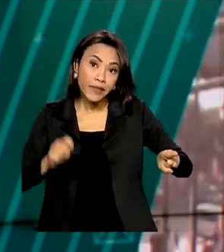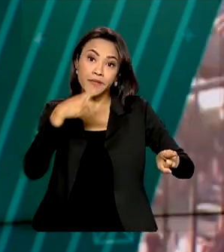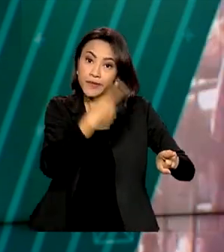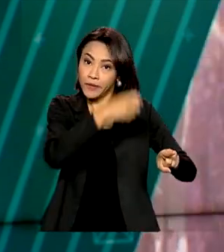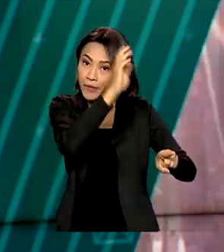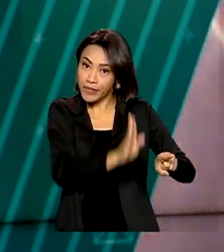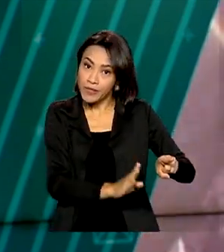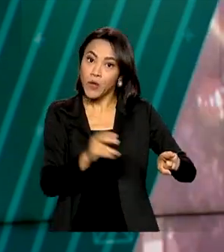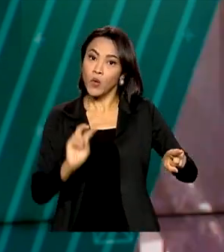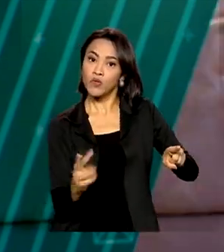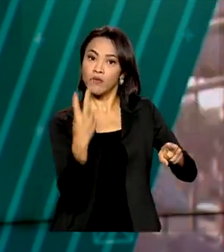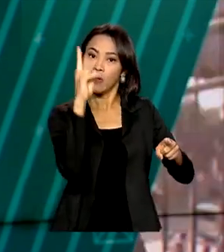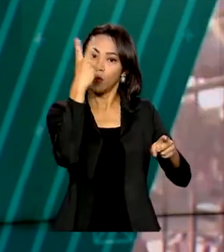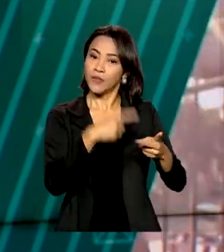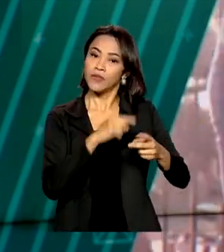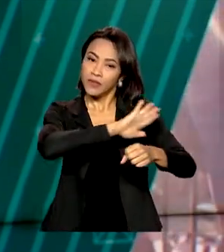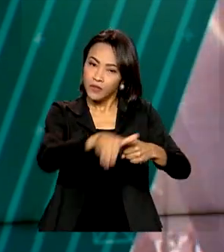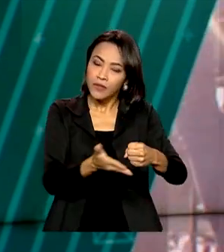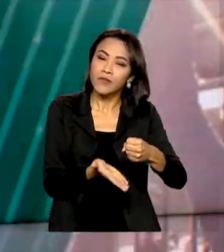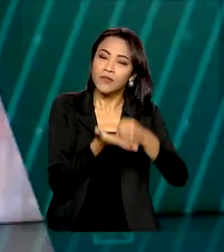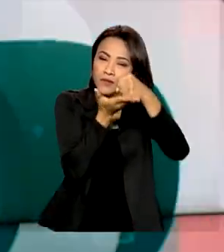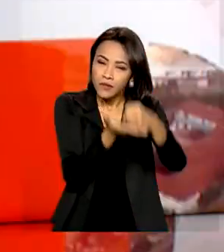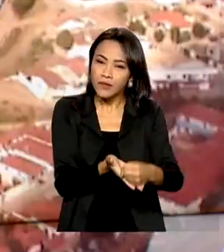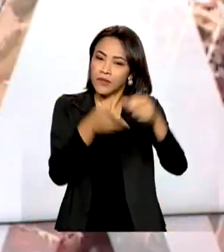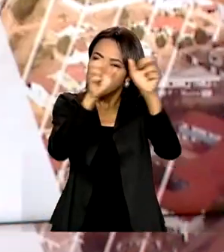os valores de desenvolvimento sustentável e pacífico das nações.